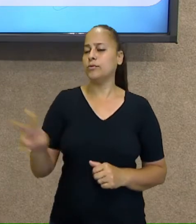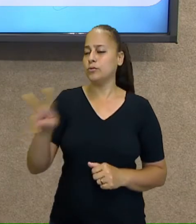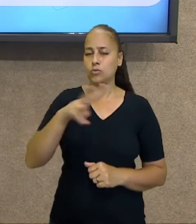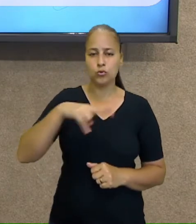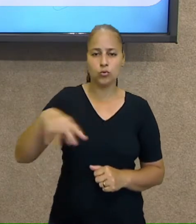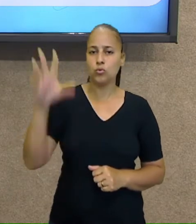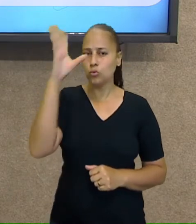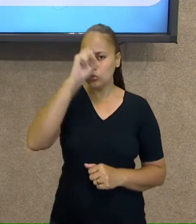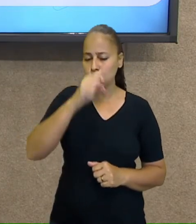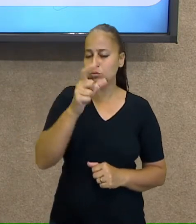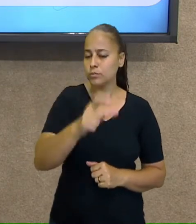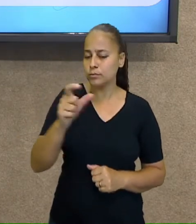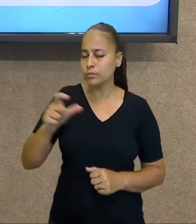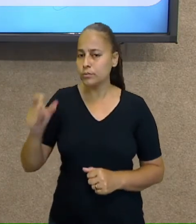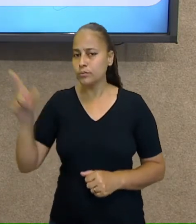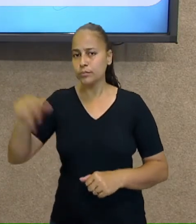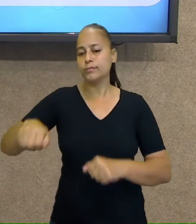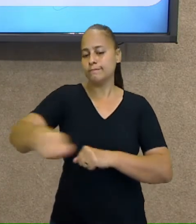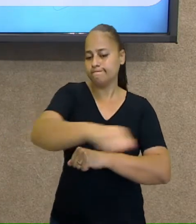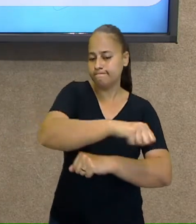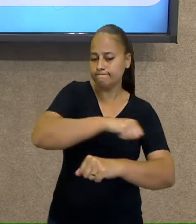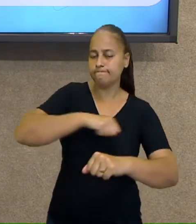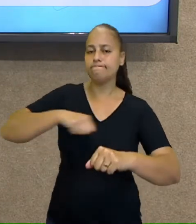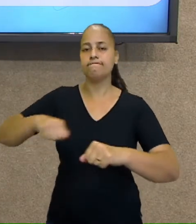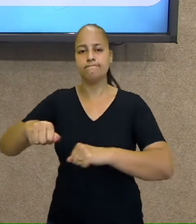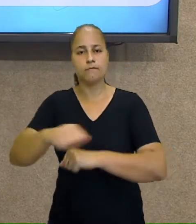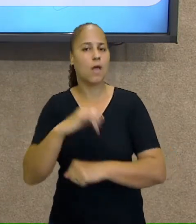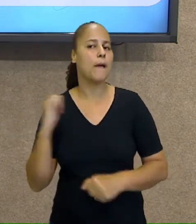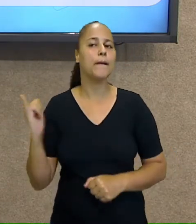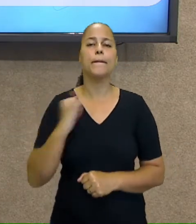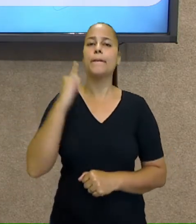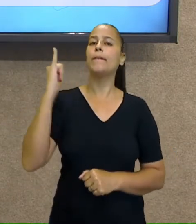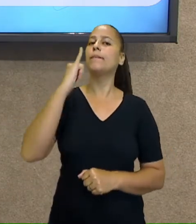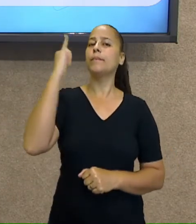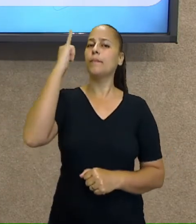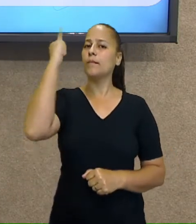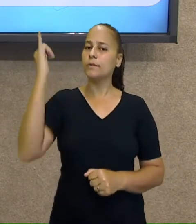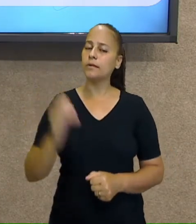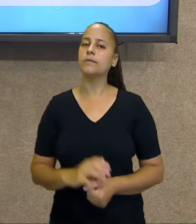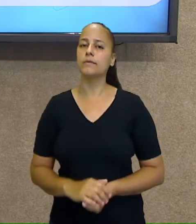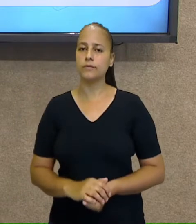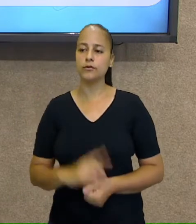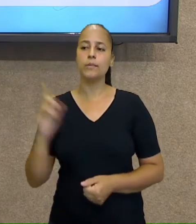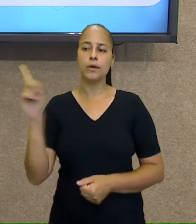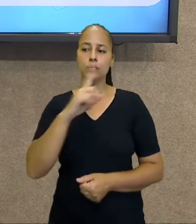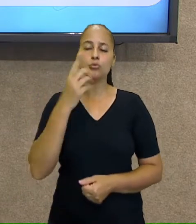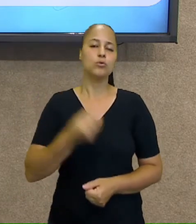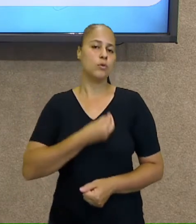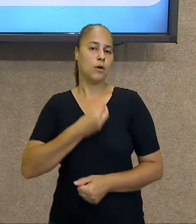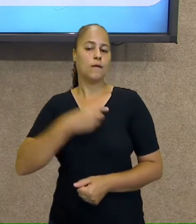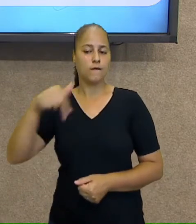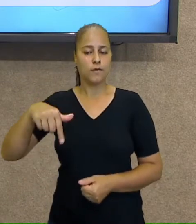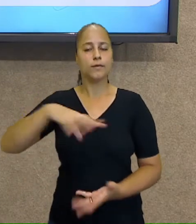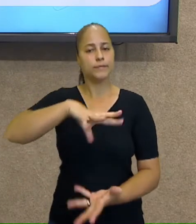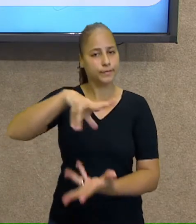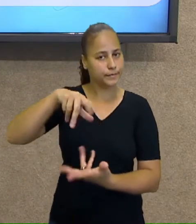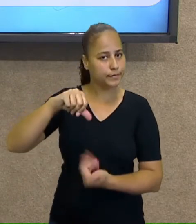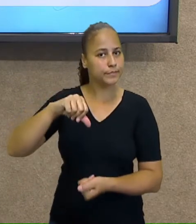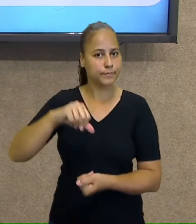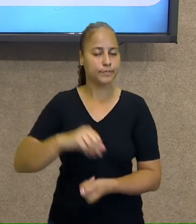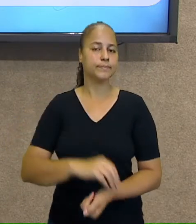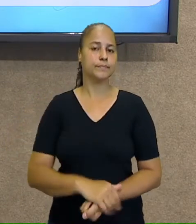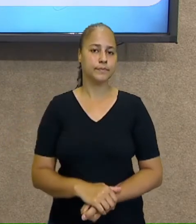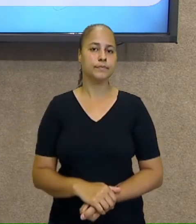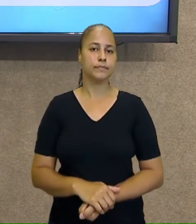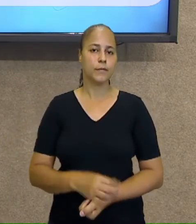biológicas do planeta. Então, o movimento de translação, ele é extremamente importante para a vida no nosso